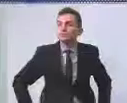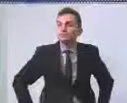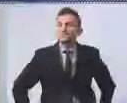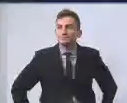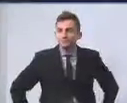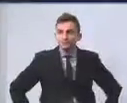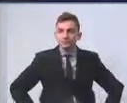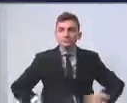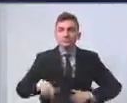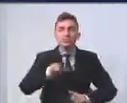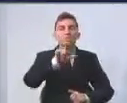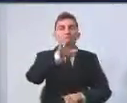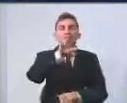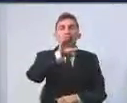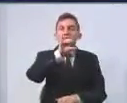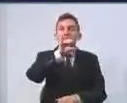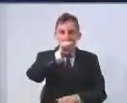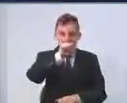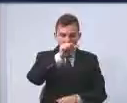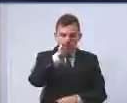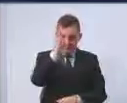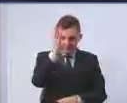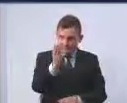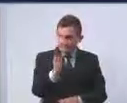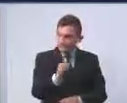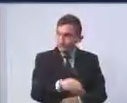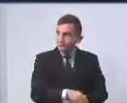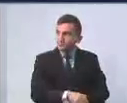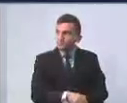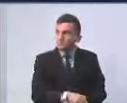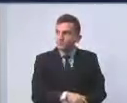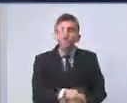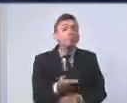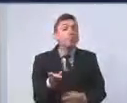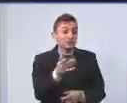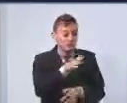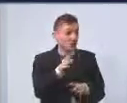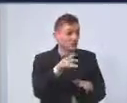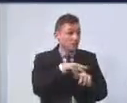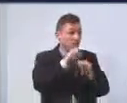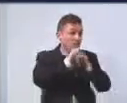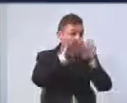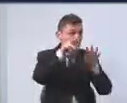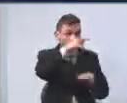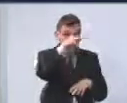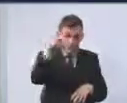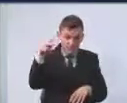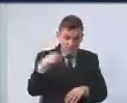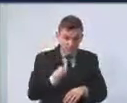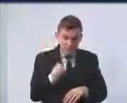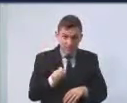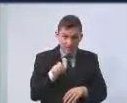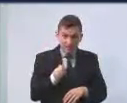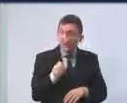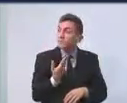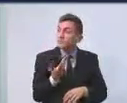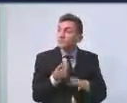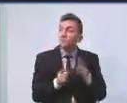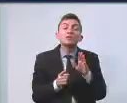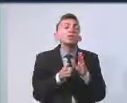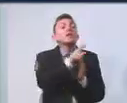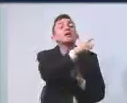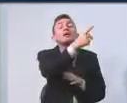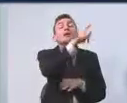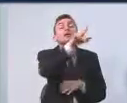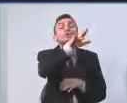Lúcia, meninos e meninas de rua. Muito bem. Só para esclarecer para todos aqui presentes, a pergunta da nossa